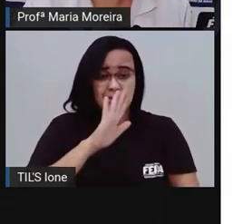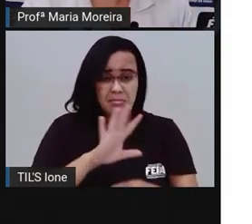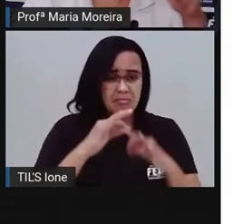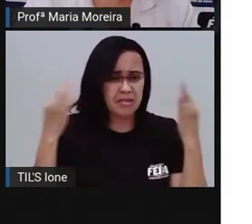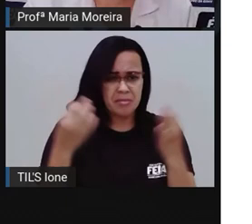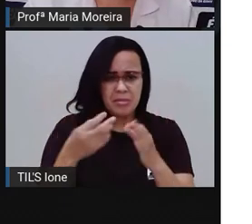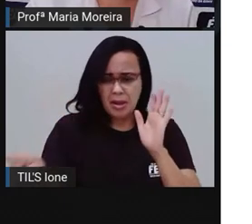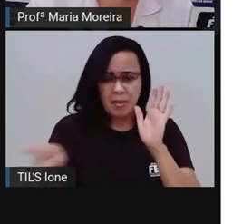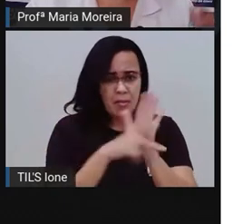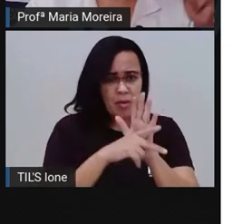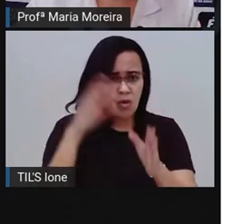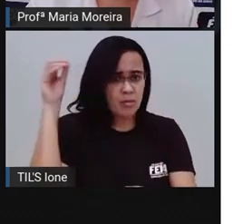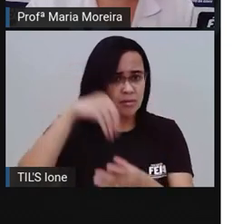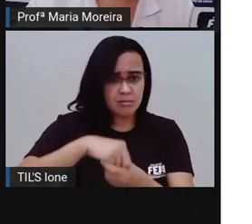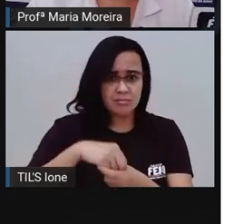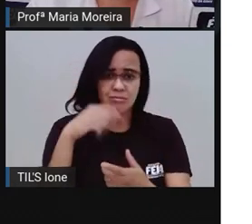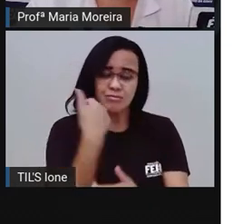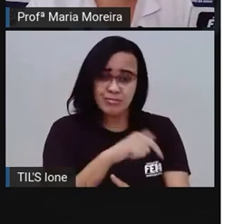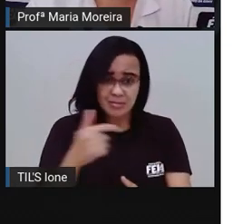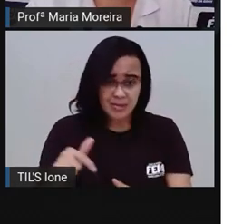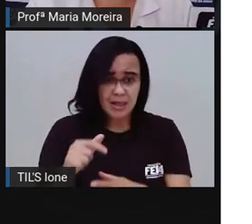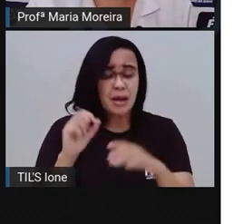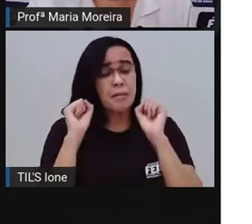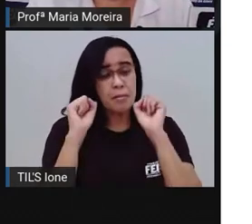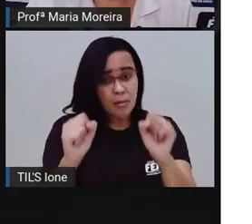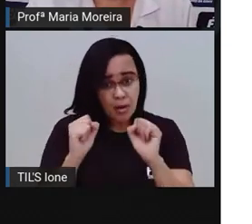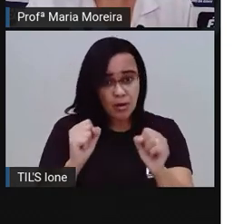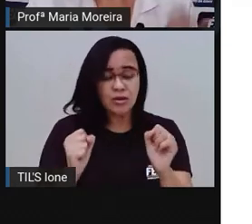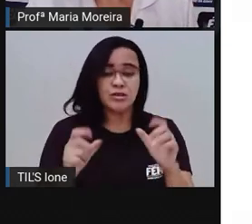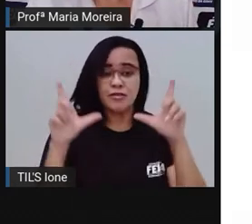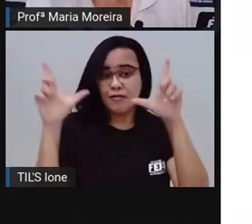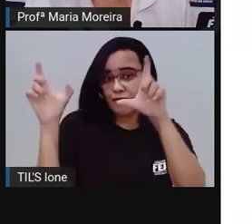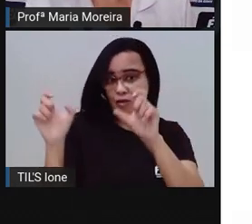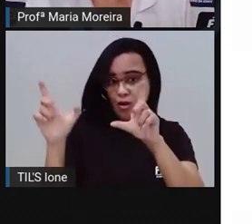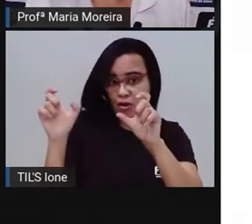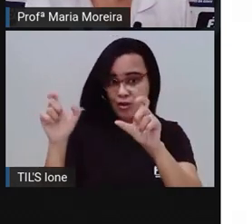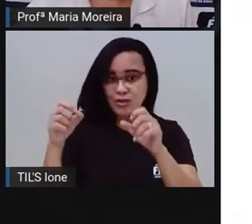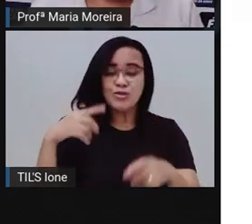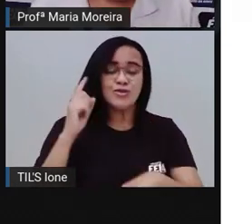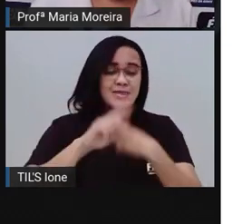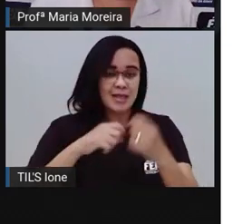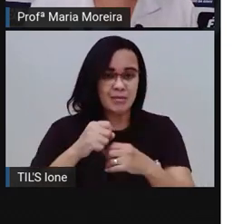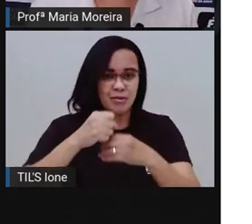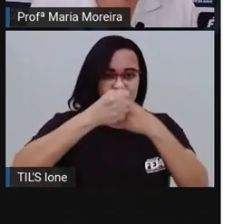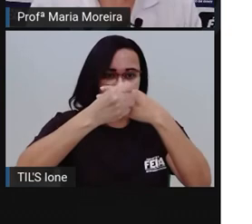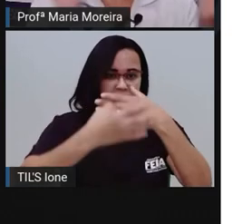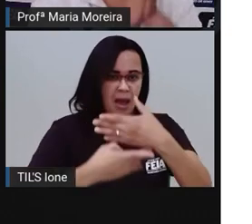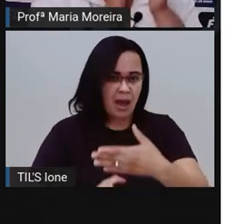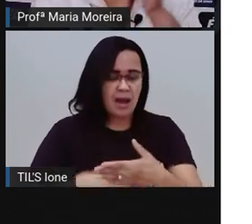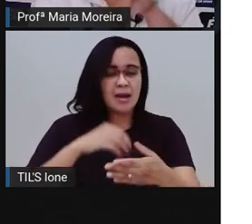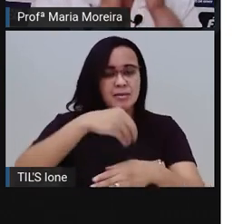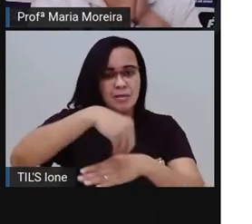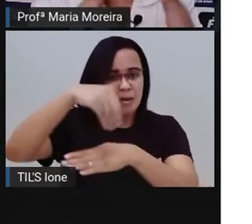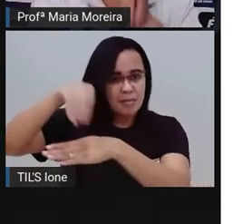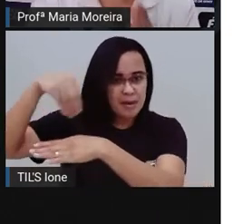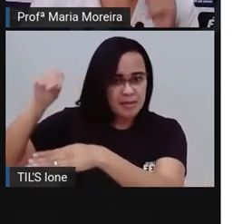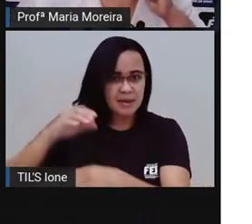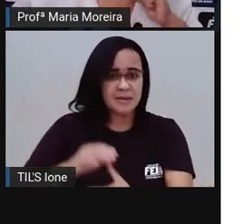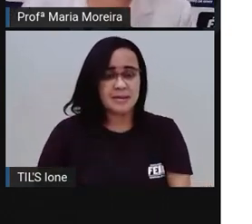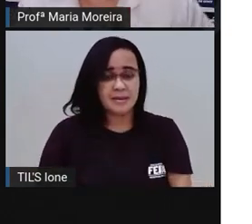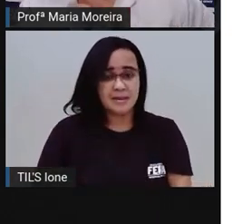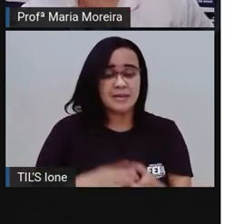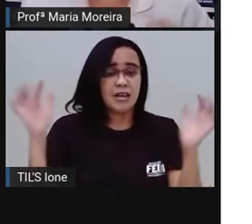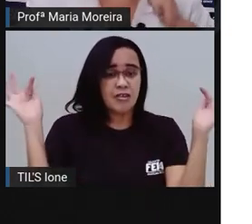árvore. Mas não deixem de fazer, tirar uma foto e compartilhar para a gente. Chegamos ao fim de mais uma aula aí. Lava uma mão,